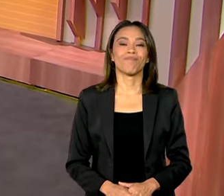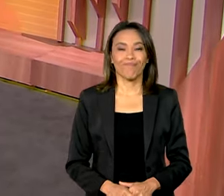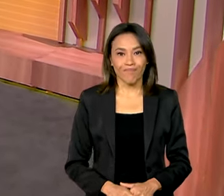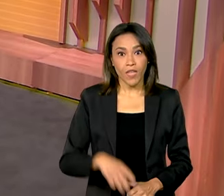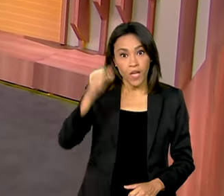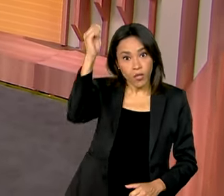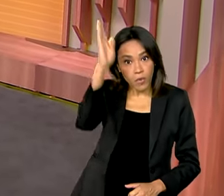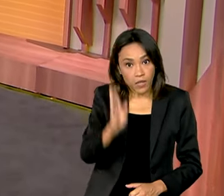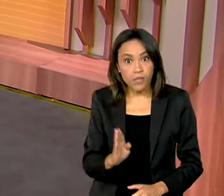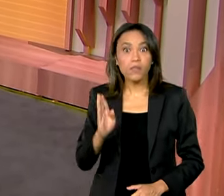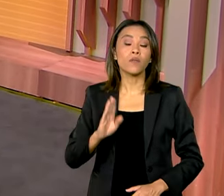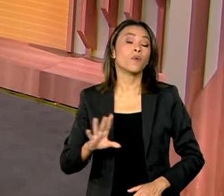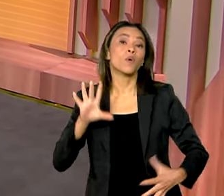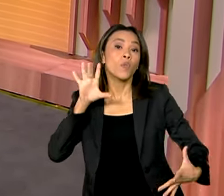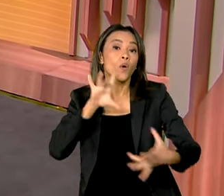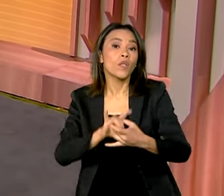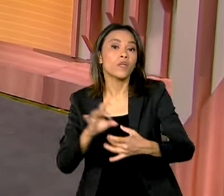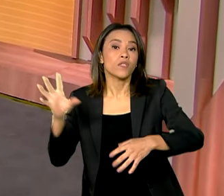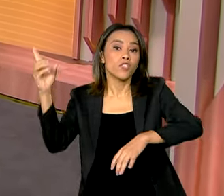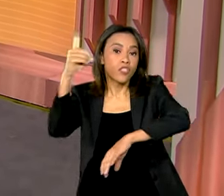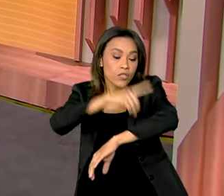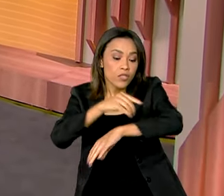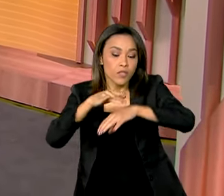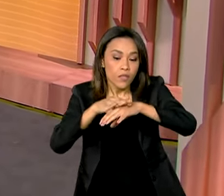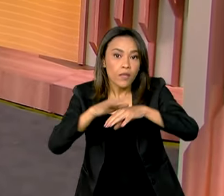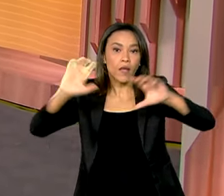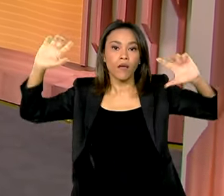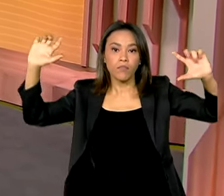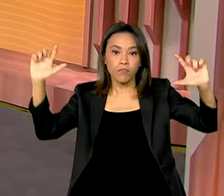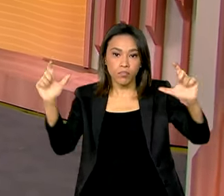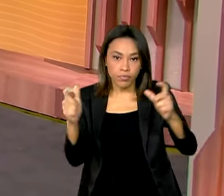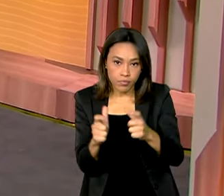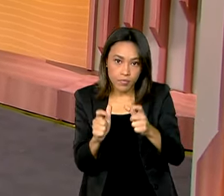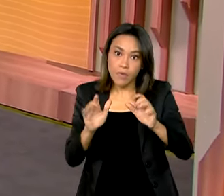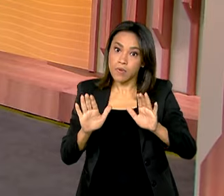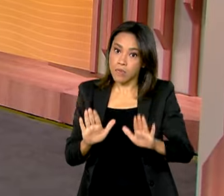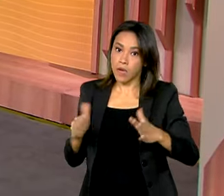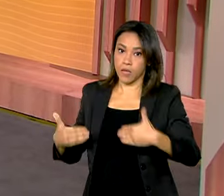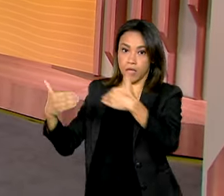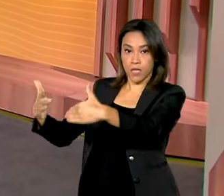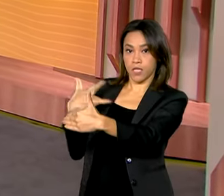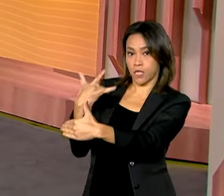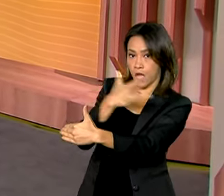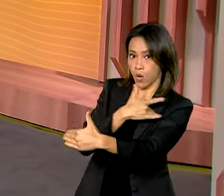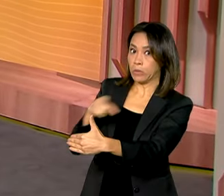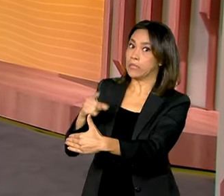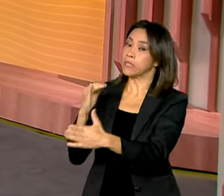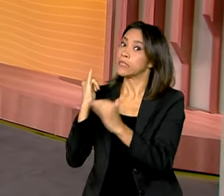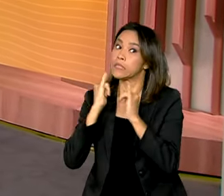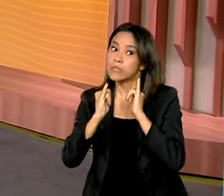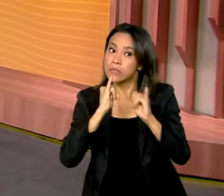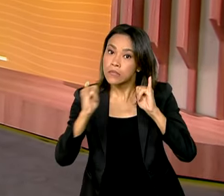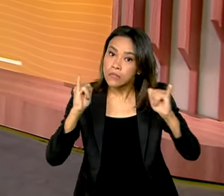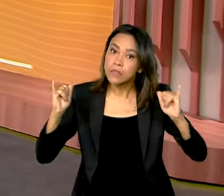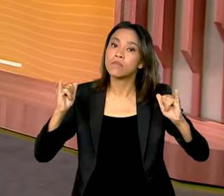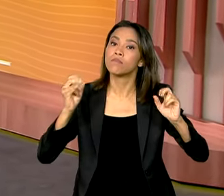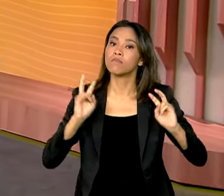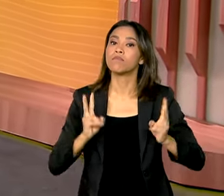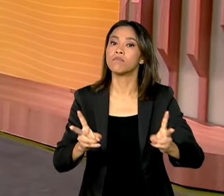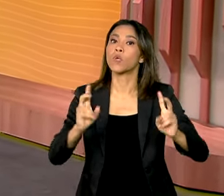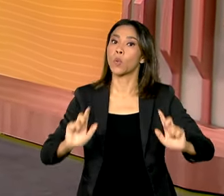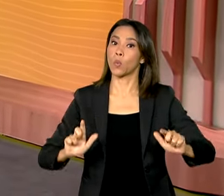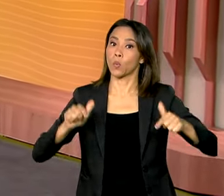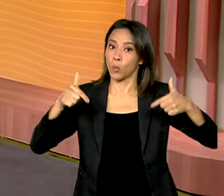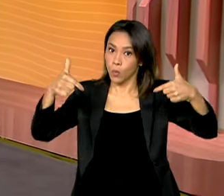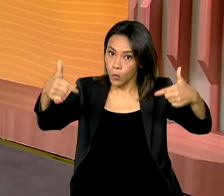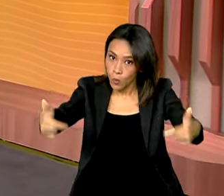O cenário da dengue no país está com tendência de queda, mas o Ministério da Saúde reforça que é preciso manter as ações de prevenção